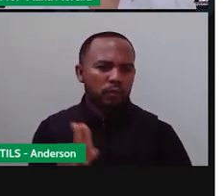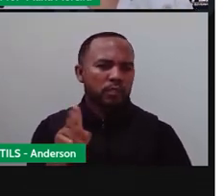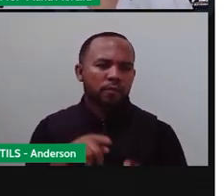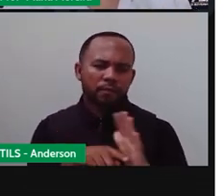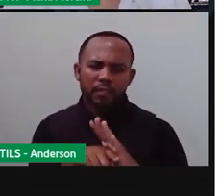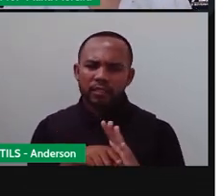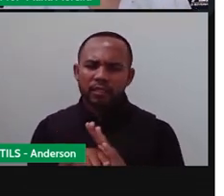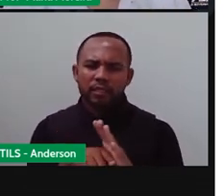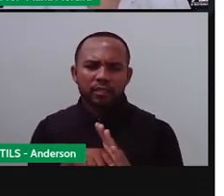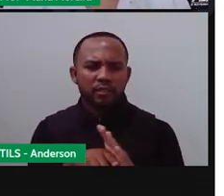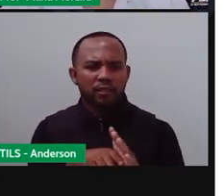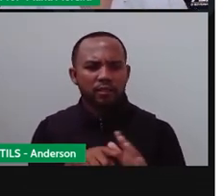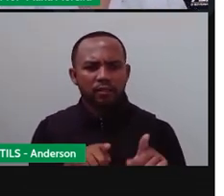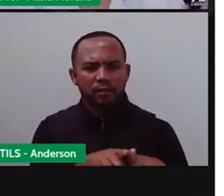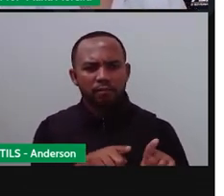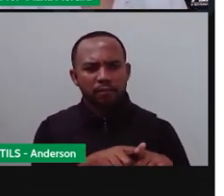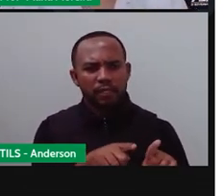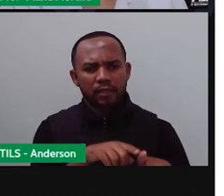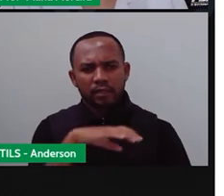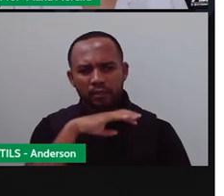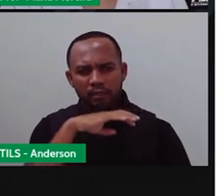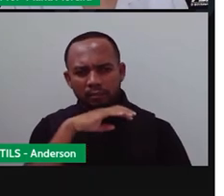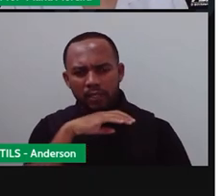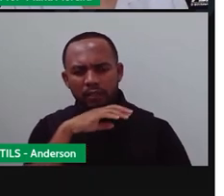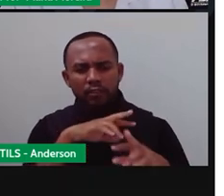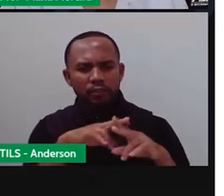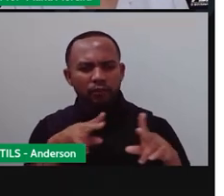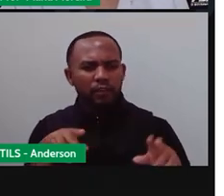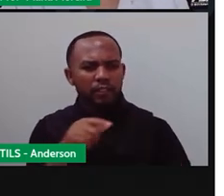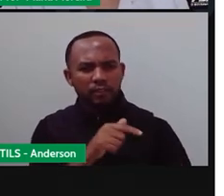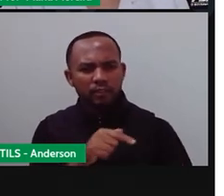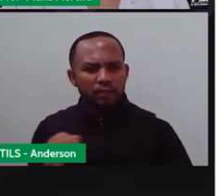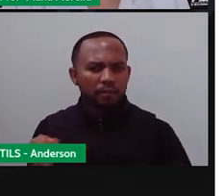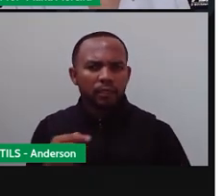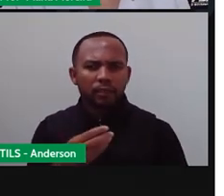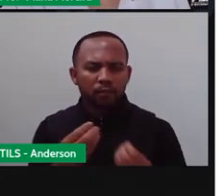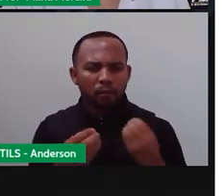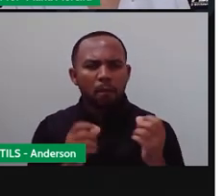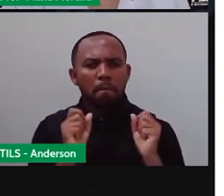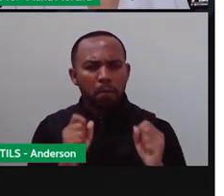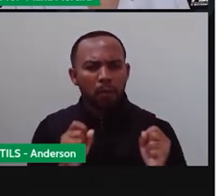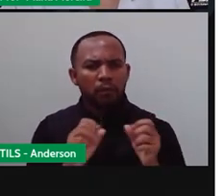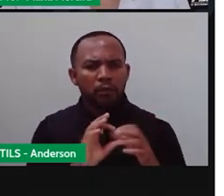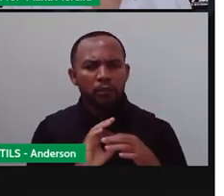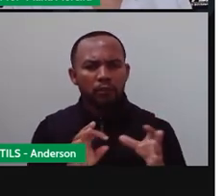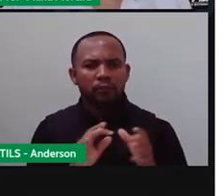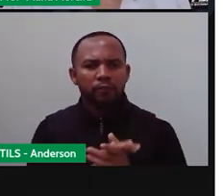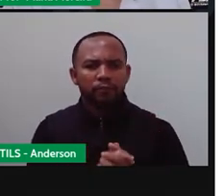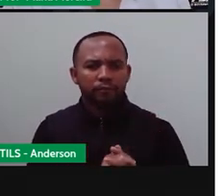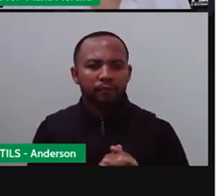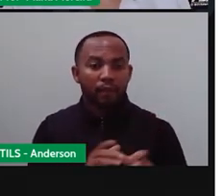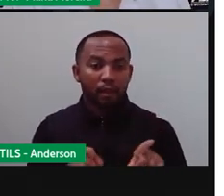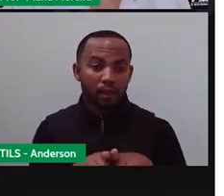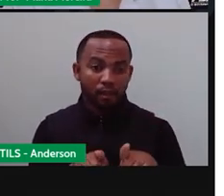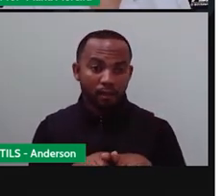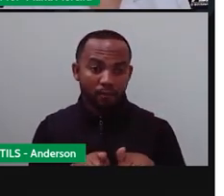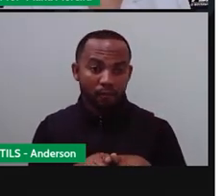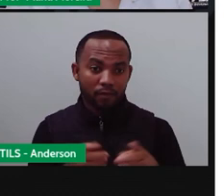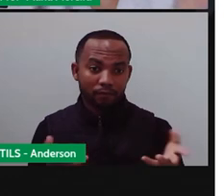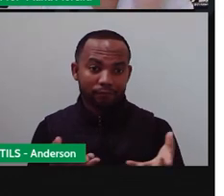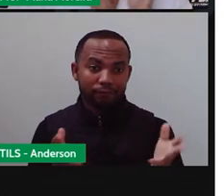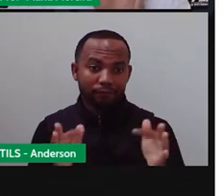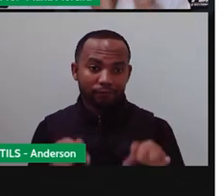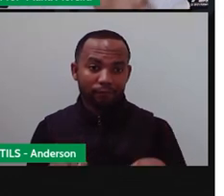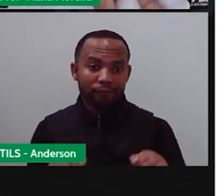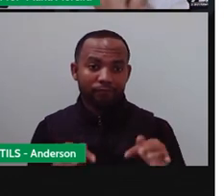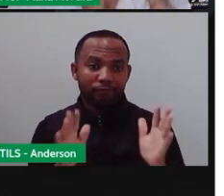Pesquisem. Olhem, inclusive, os animais em extinção que a gente já viu aqui essa semana. Tá bom? E vamos aí o nosso finalzinho da aula.